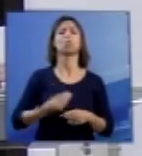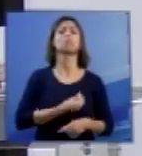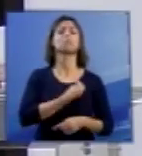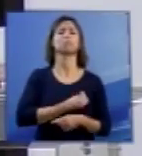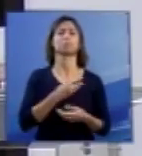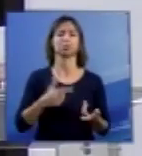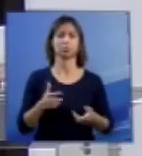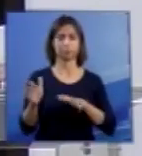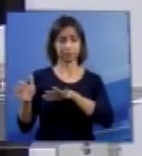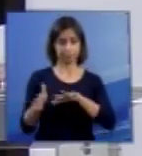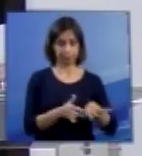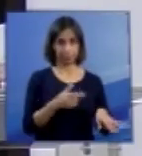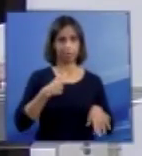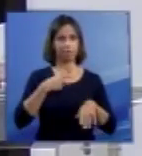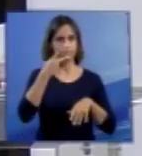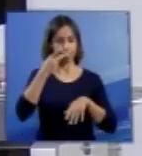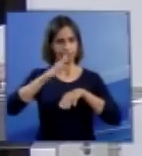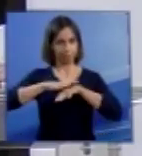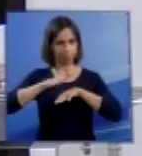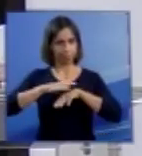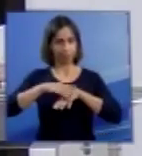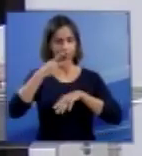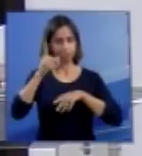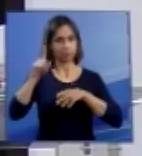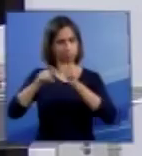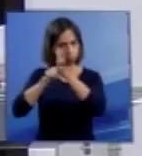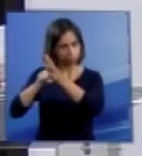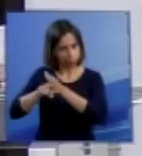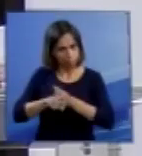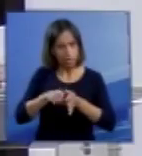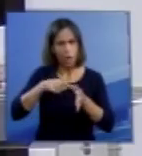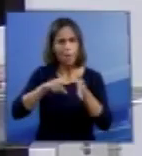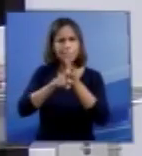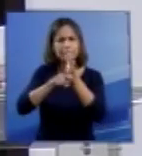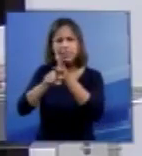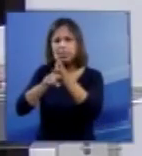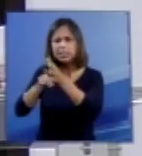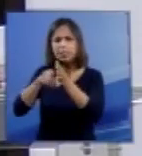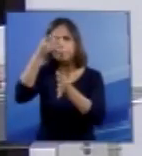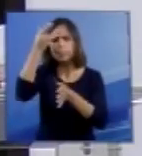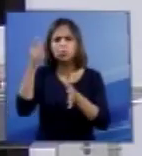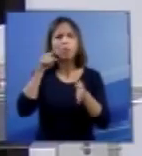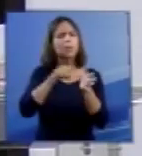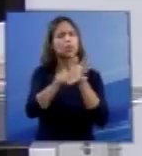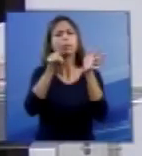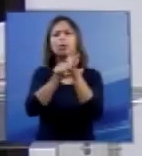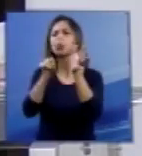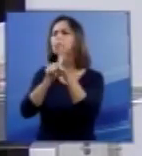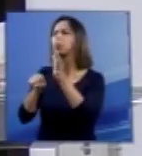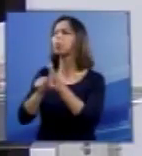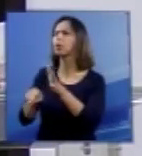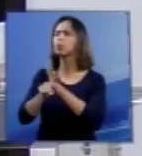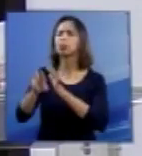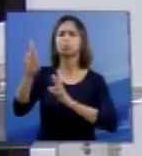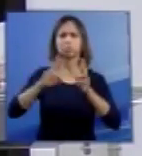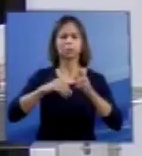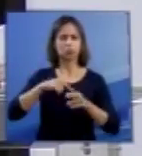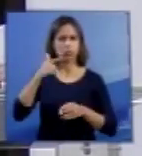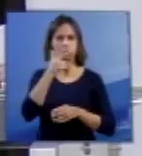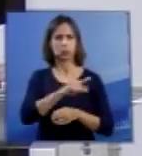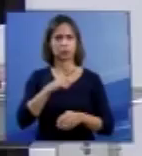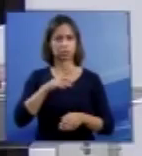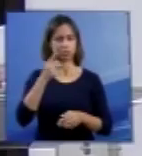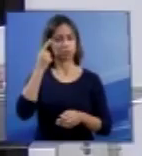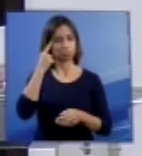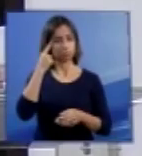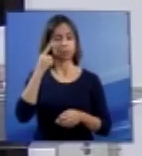população brasileira como registrado nas pesquisas e como eu disse anteriormente. Obrigar uma mulher a